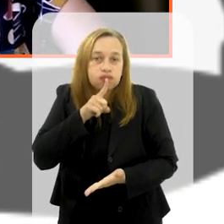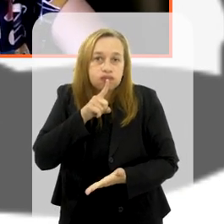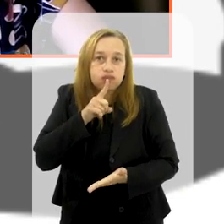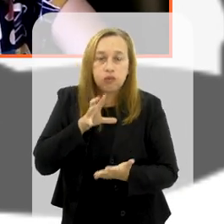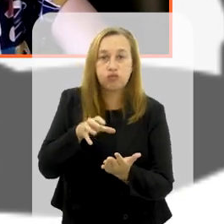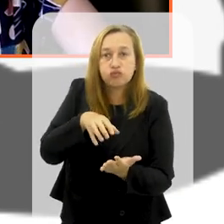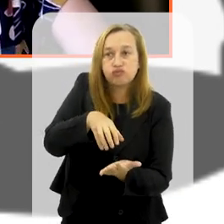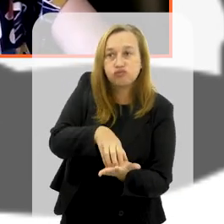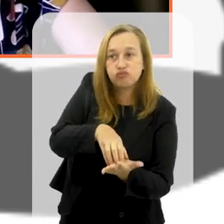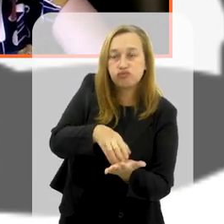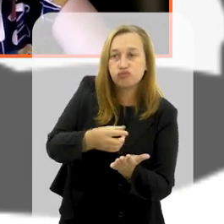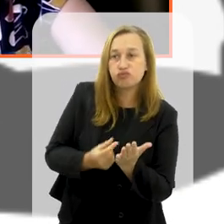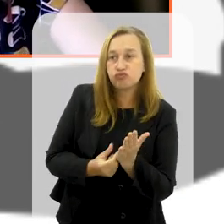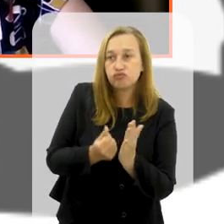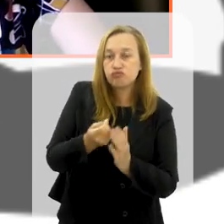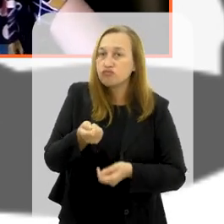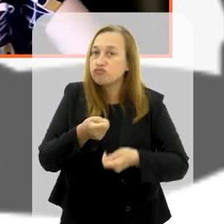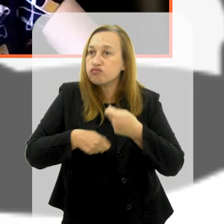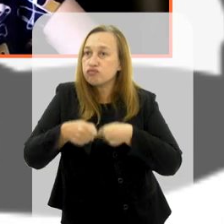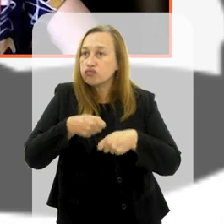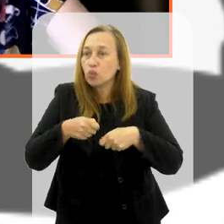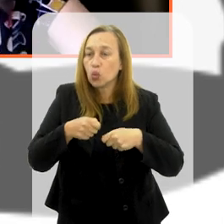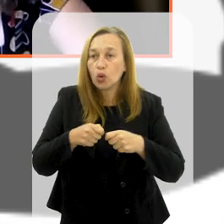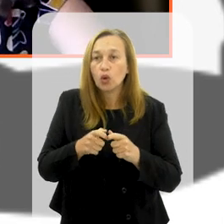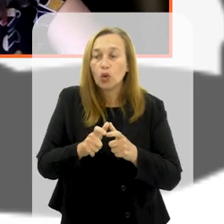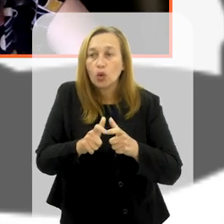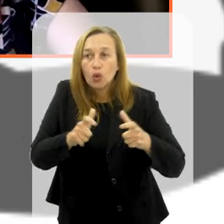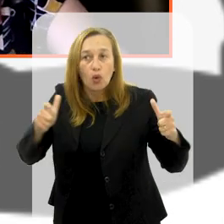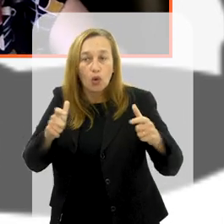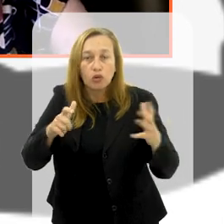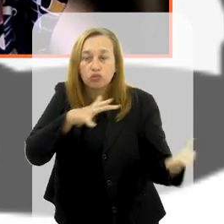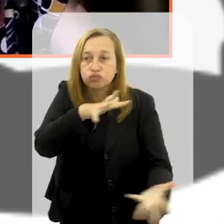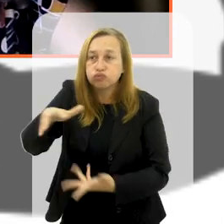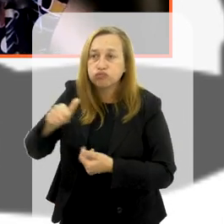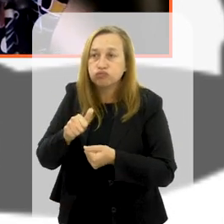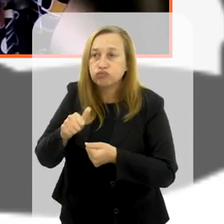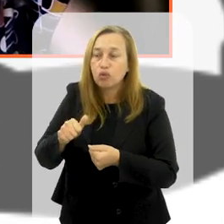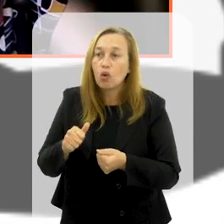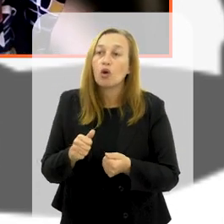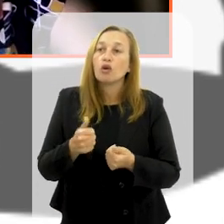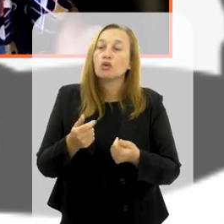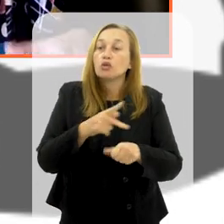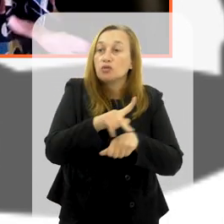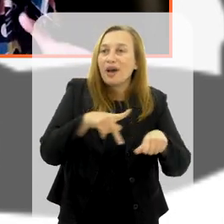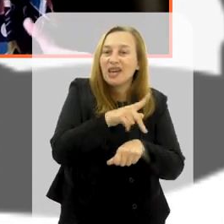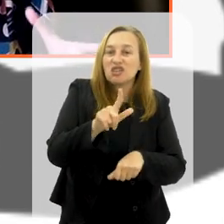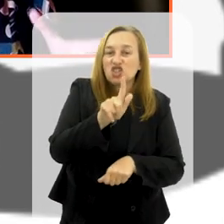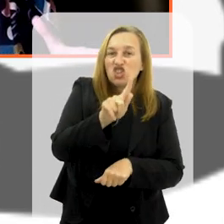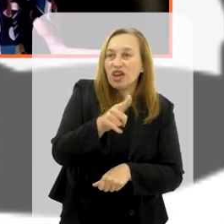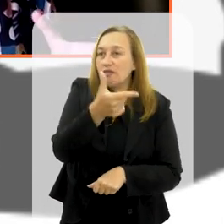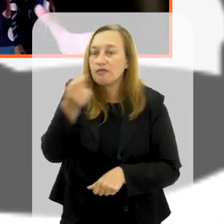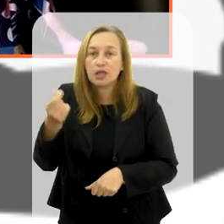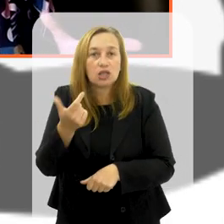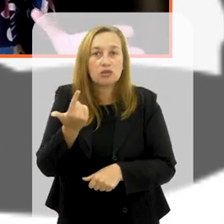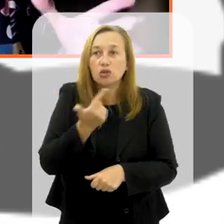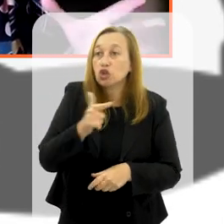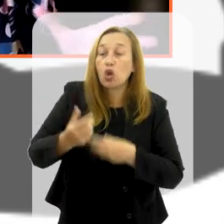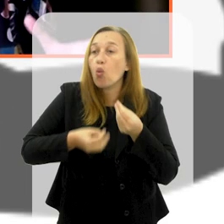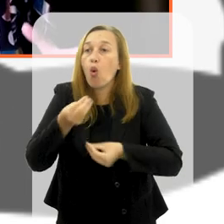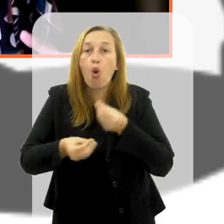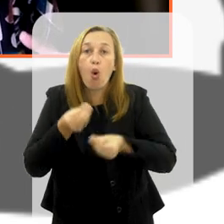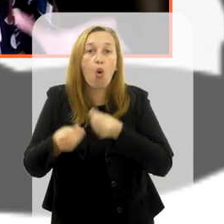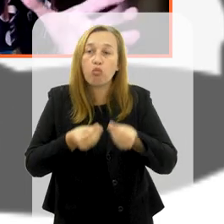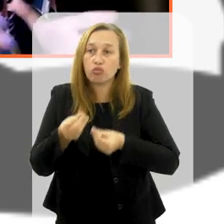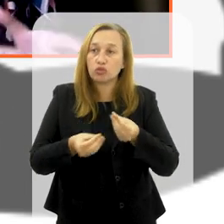financeiro e econômico do mundo, os países que acompanham o G20 falaram, não dá só para lidar